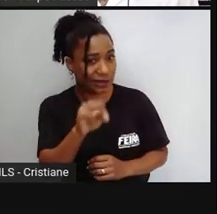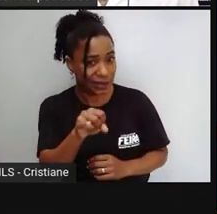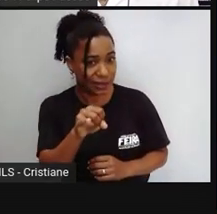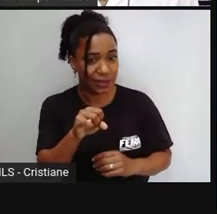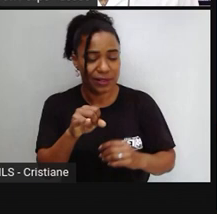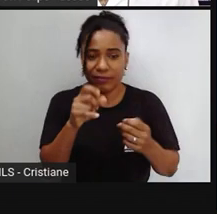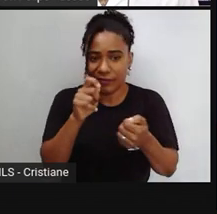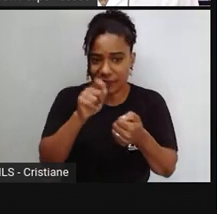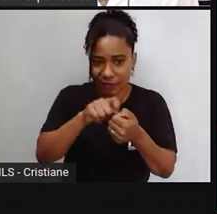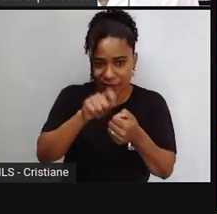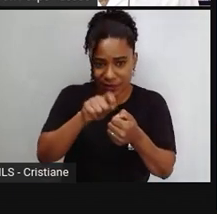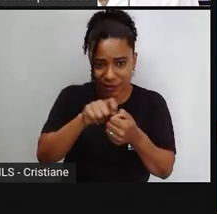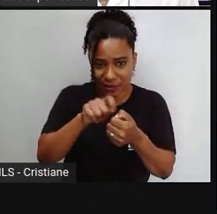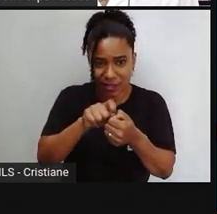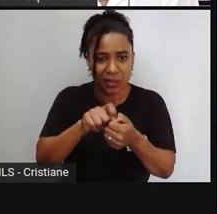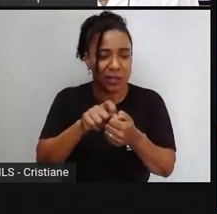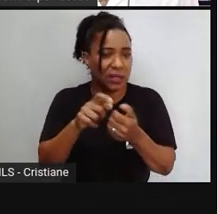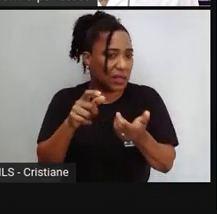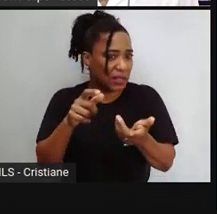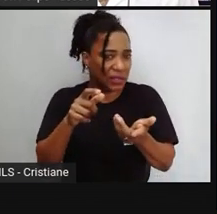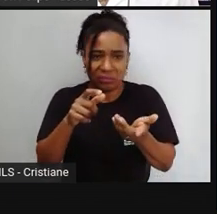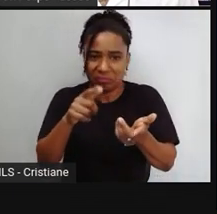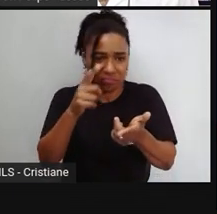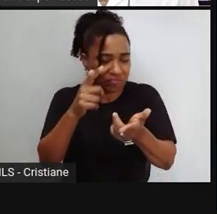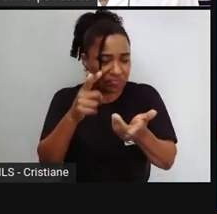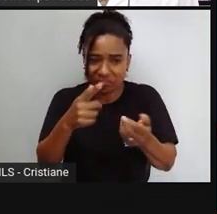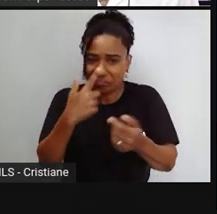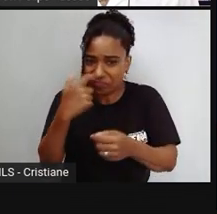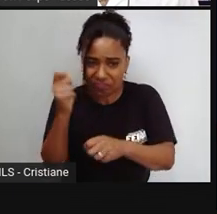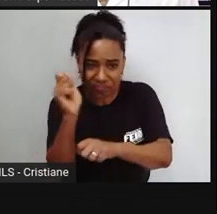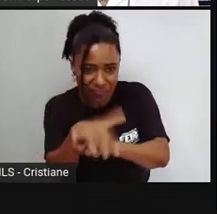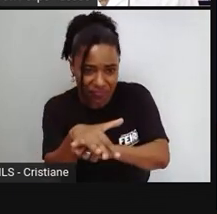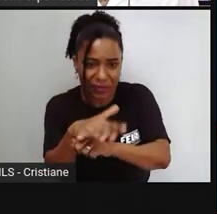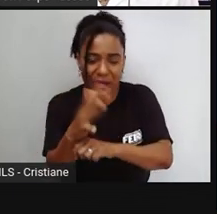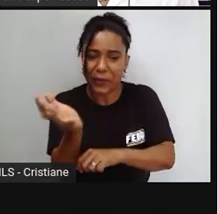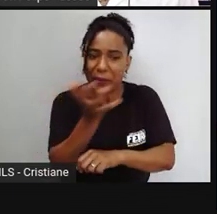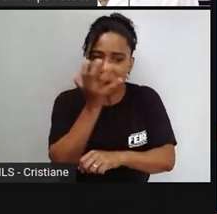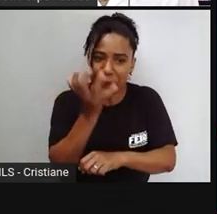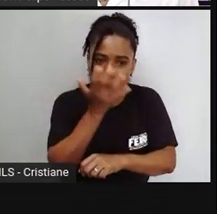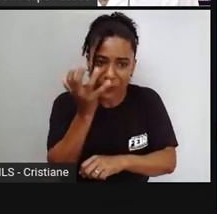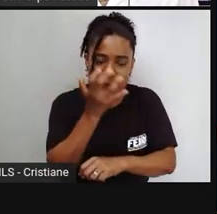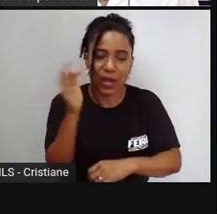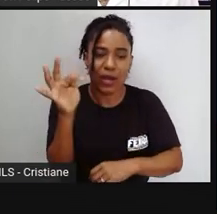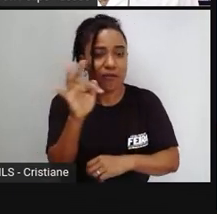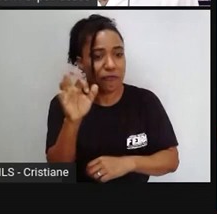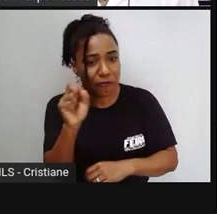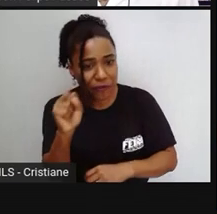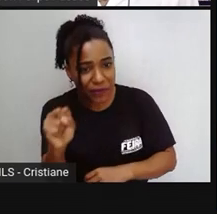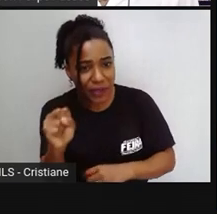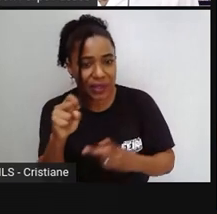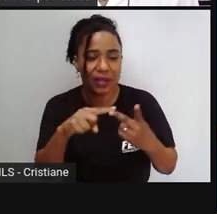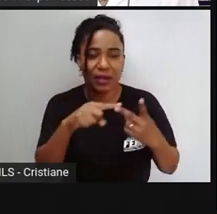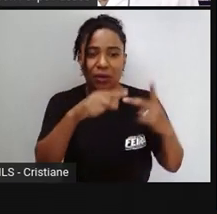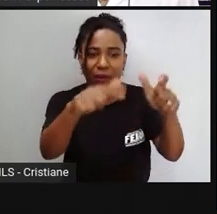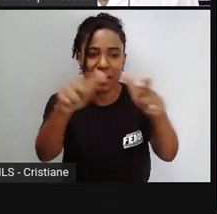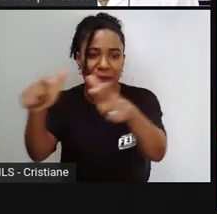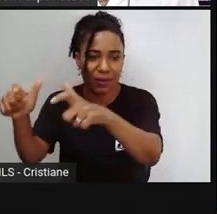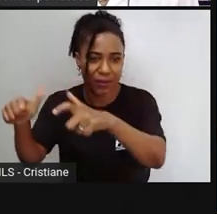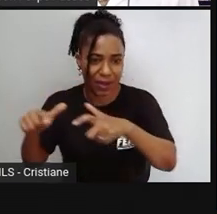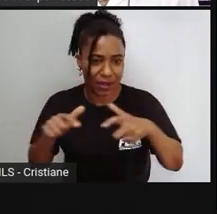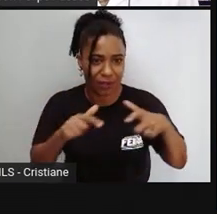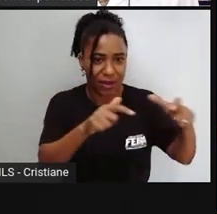tipo de agressão ambiental, seja em Feira de Santana, seja em qualquer outra